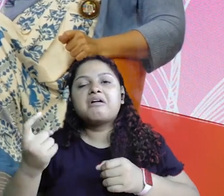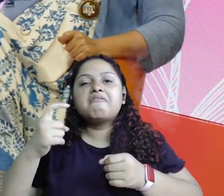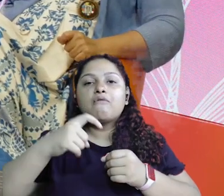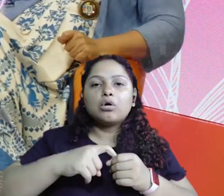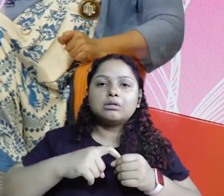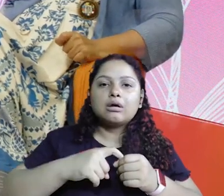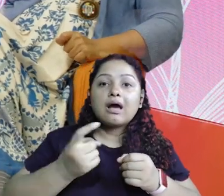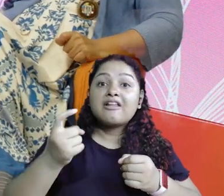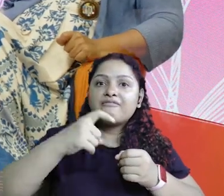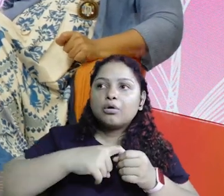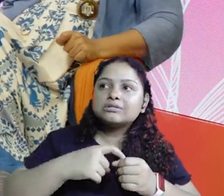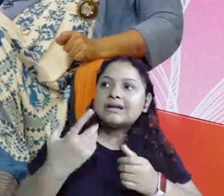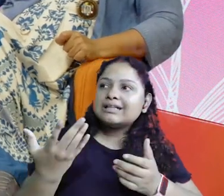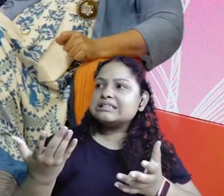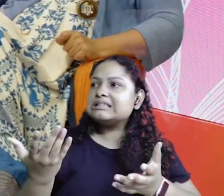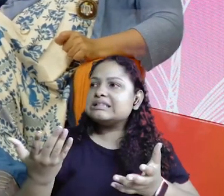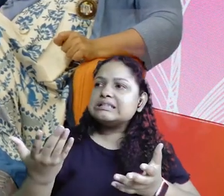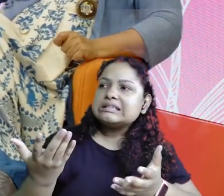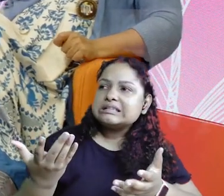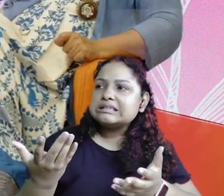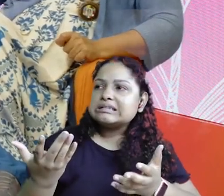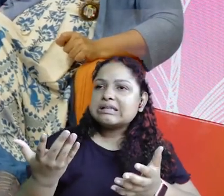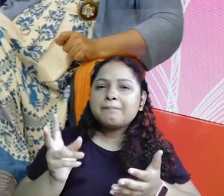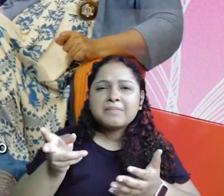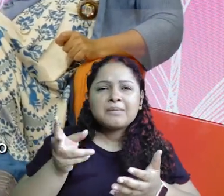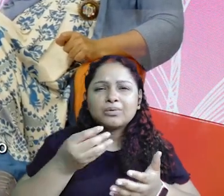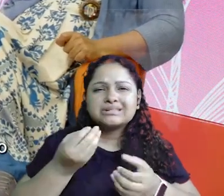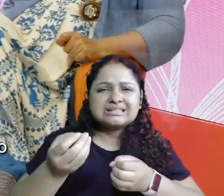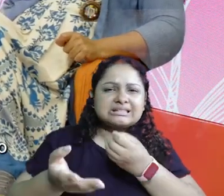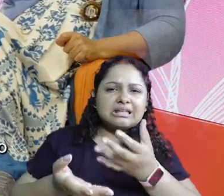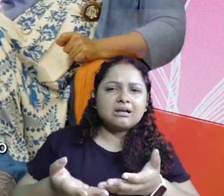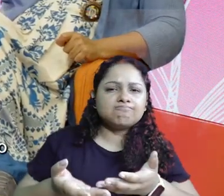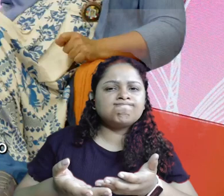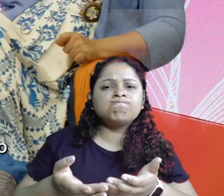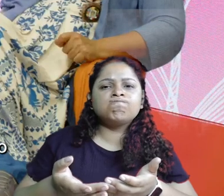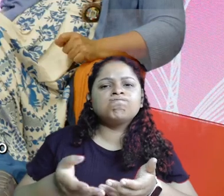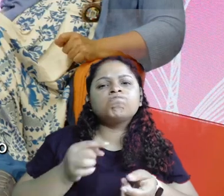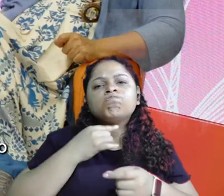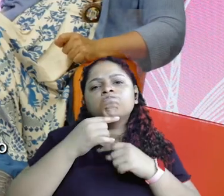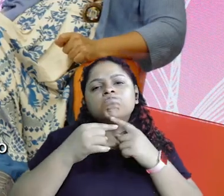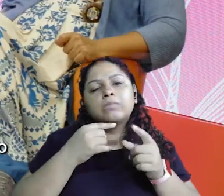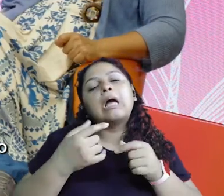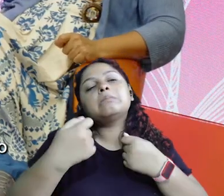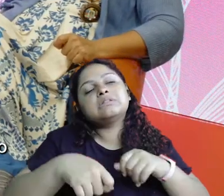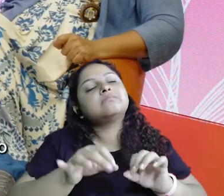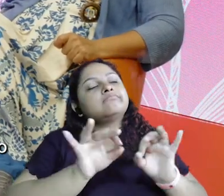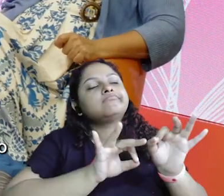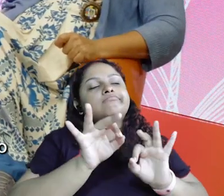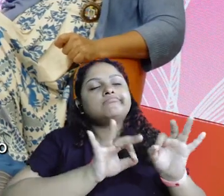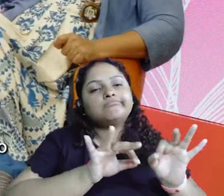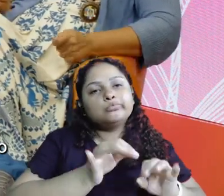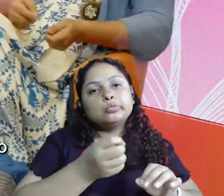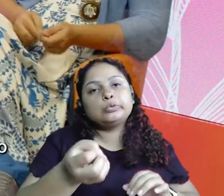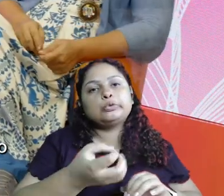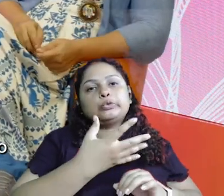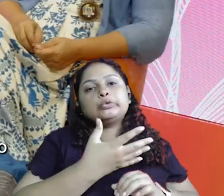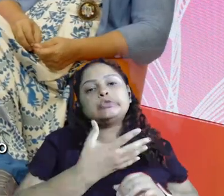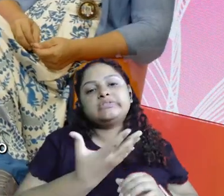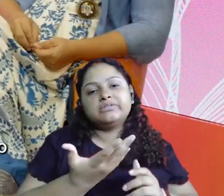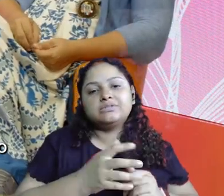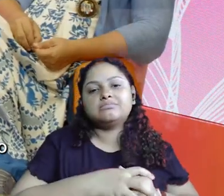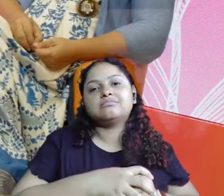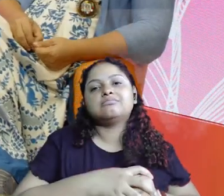às vezes eu anoto até o que eu servi para ele no dia, para poder, numa segunda rodada, não servir a mesma coisa, servir a outra.